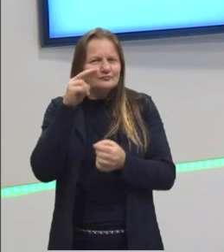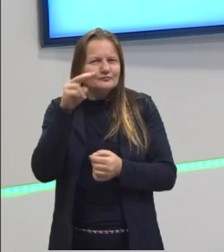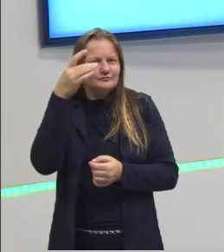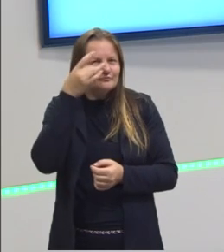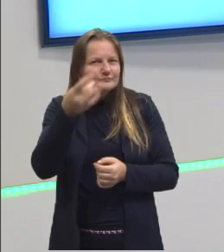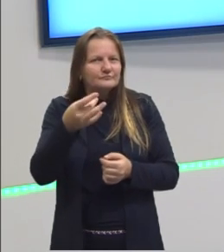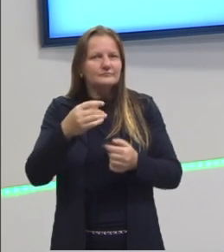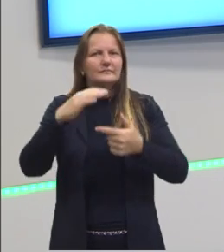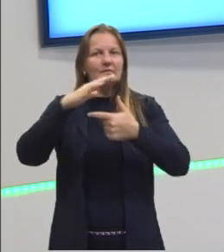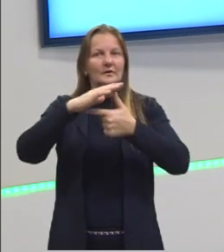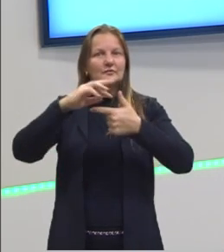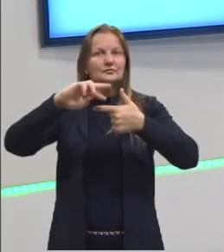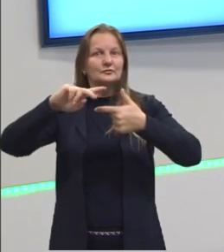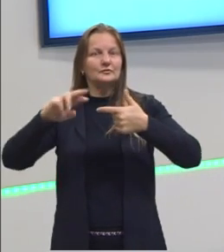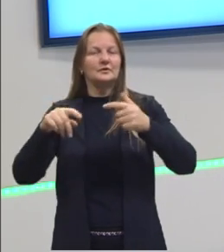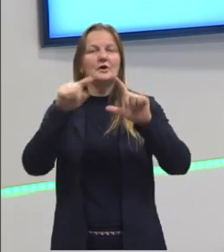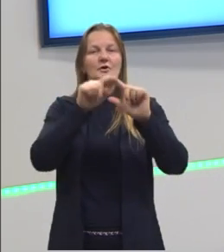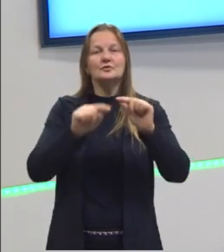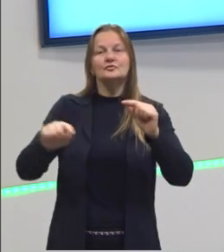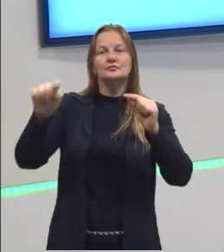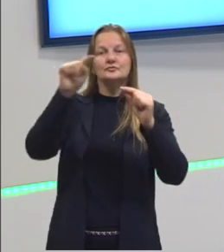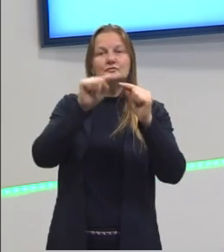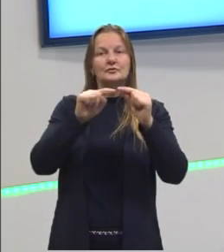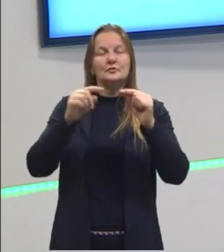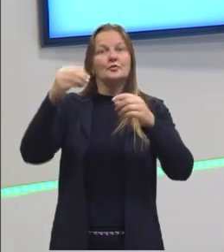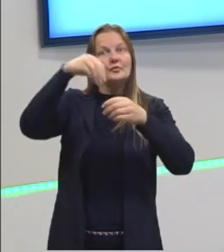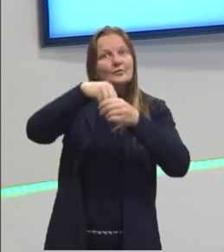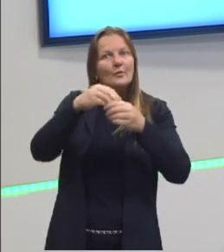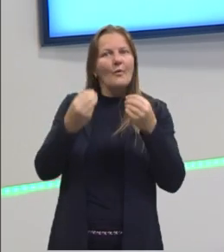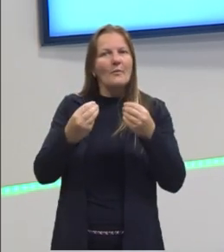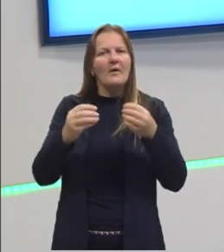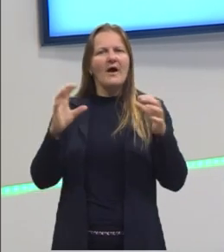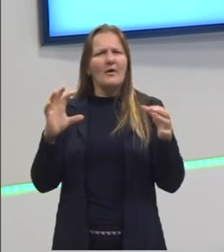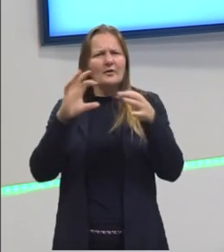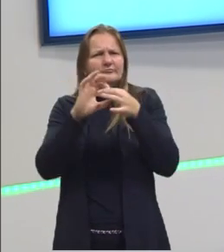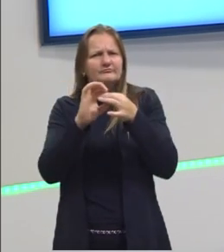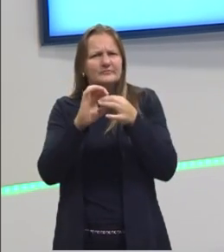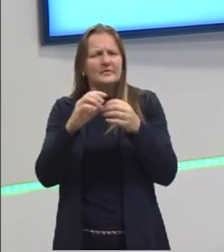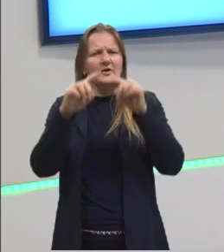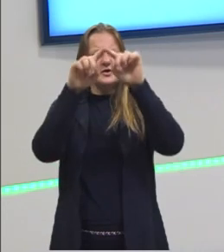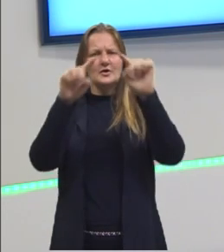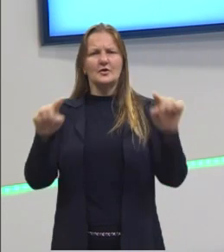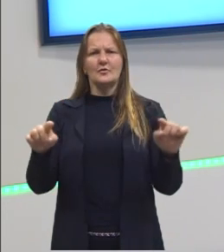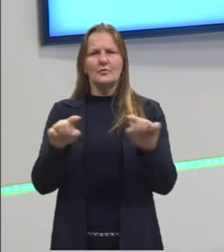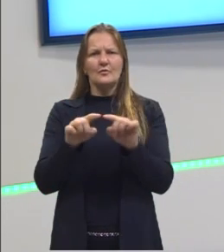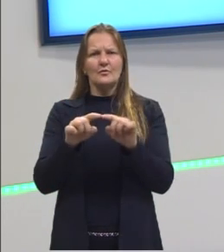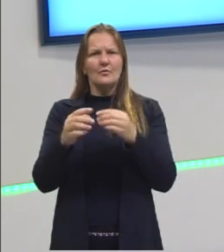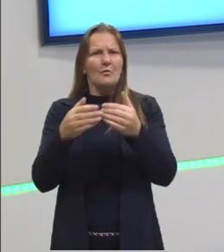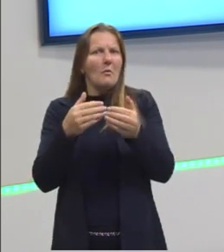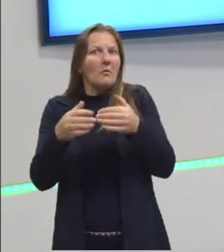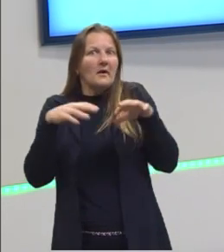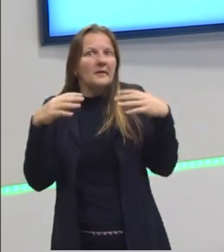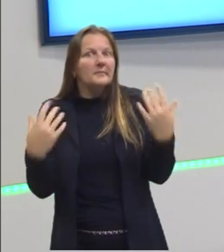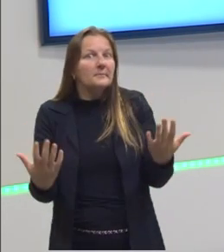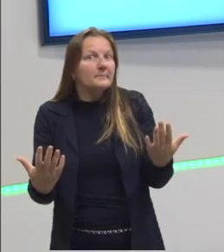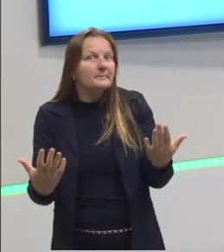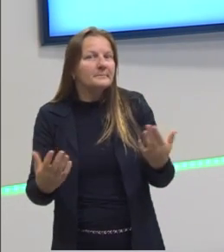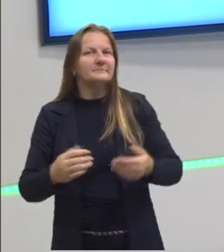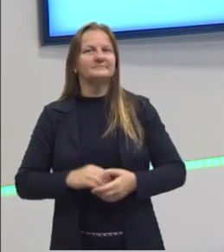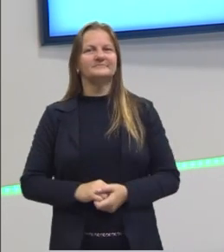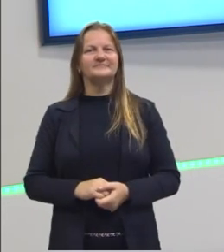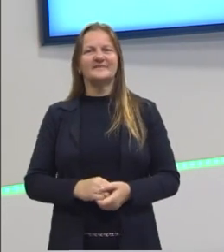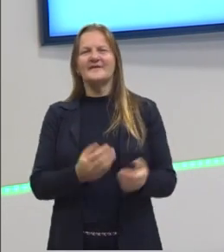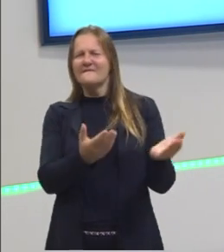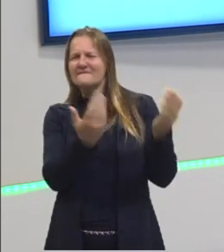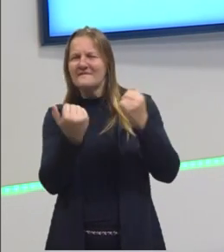a trigonometria no círculo. E agora então, será que existe trigonometria em um triângulo qualquer? Então,